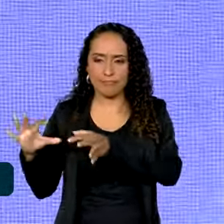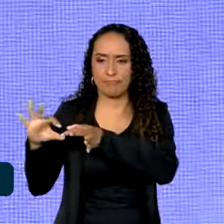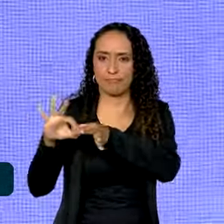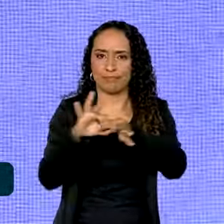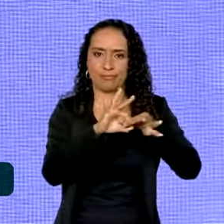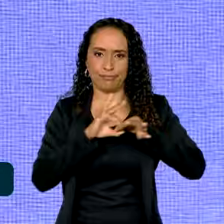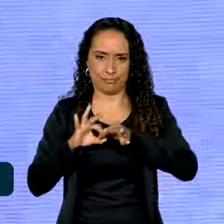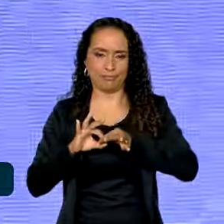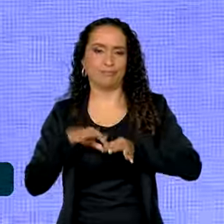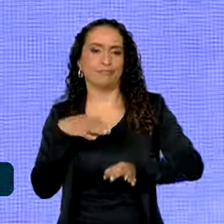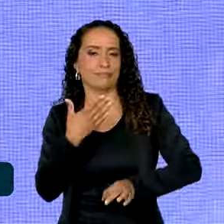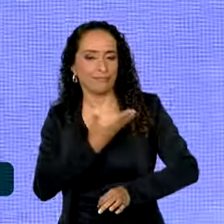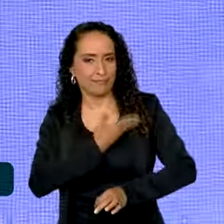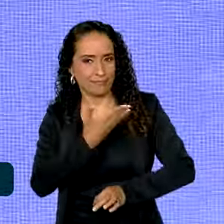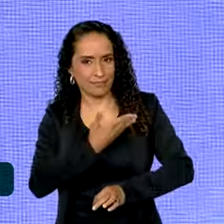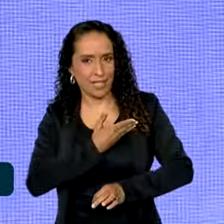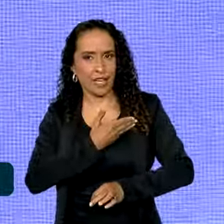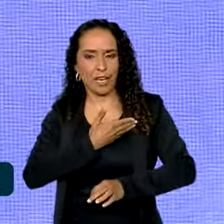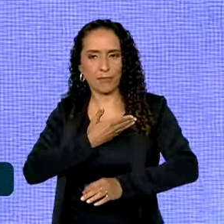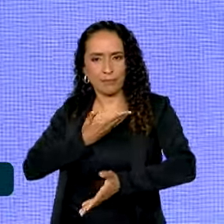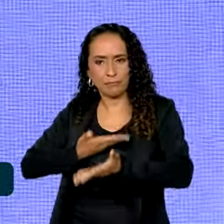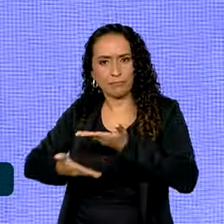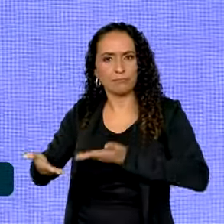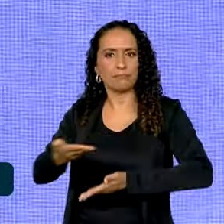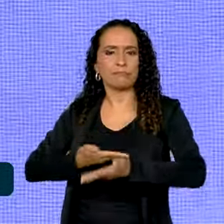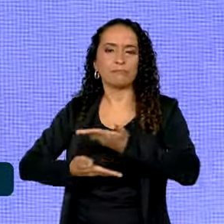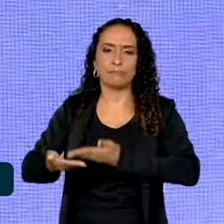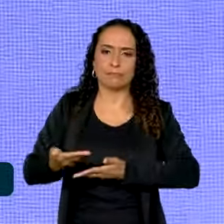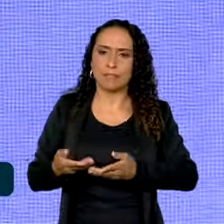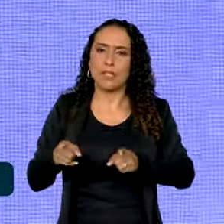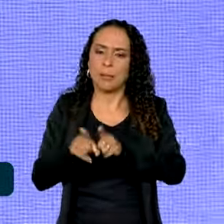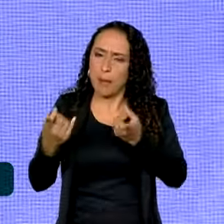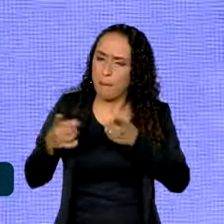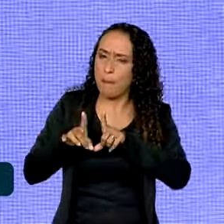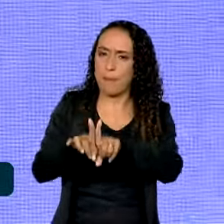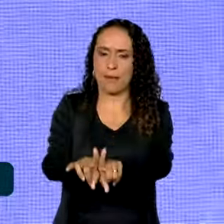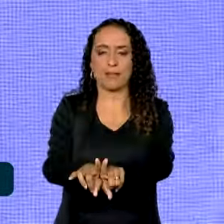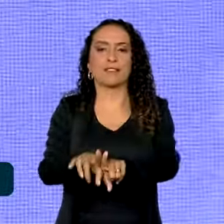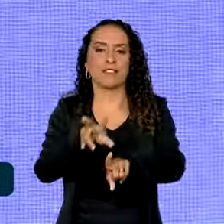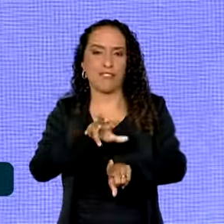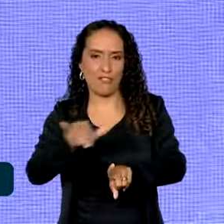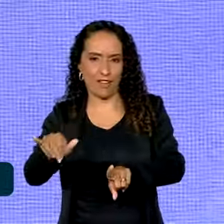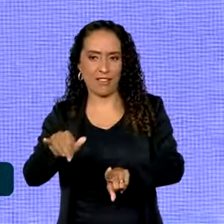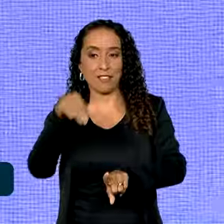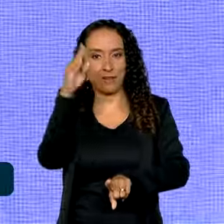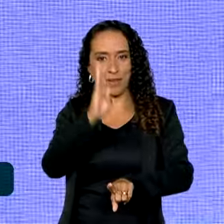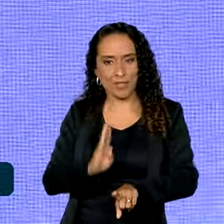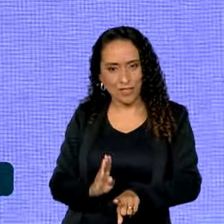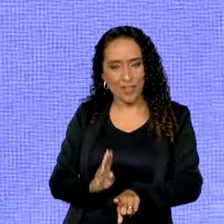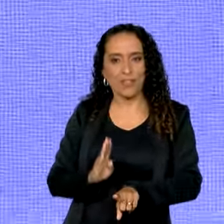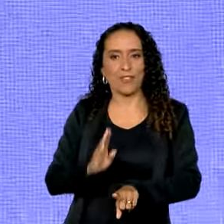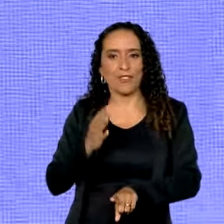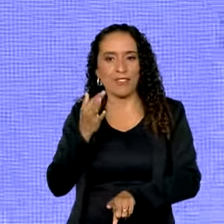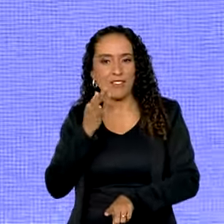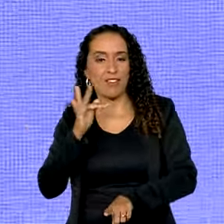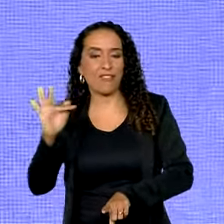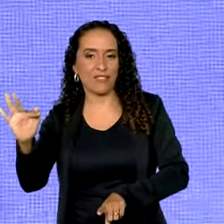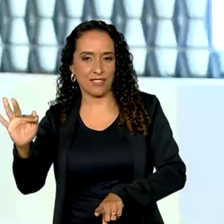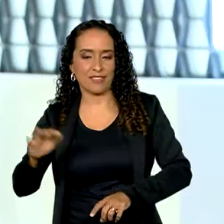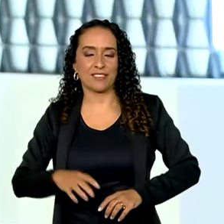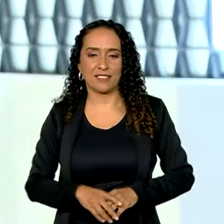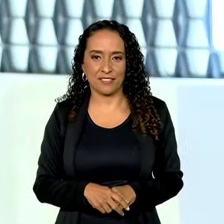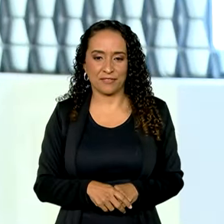de amizade, de cooperação e de parceria entre o Brasil e a França.